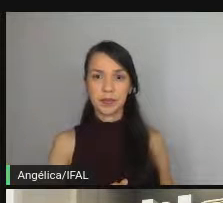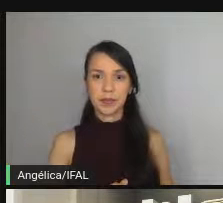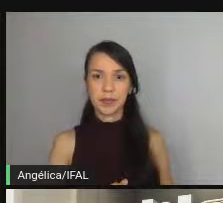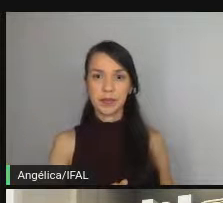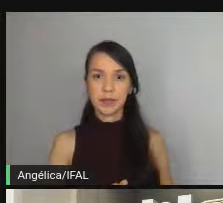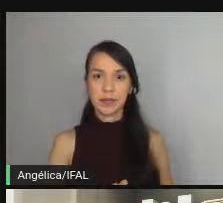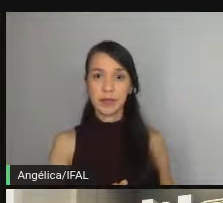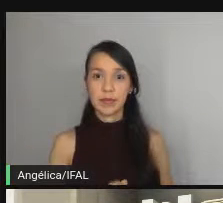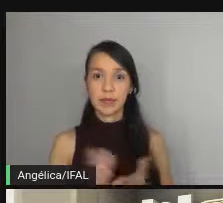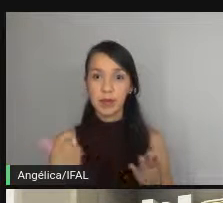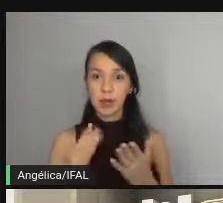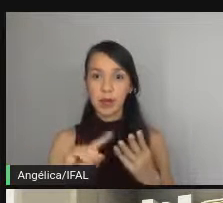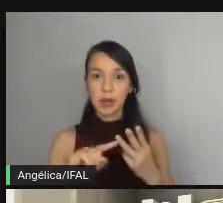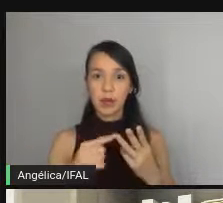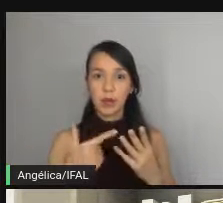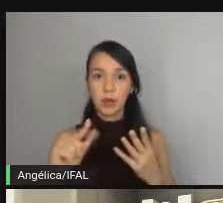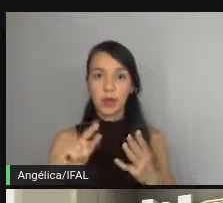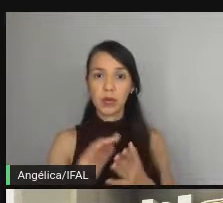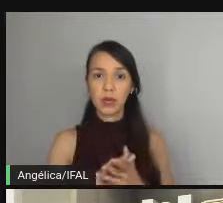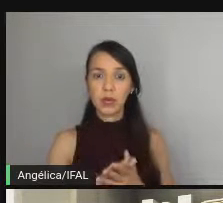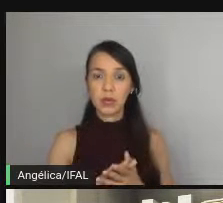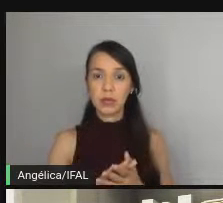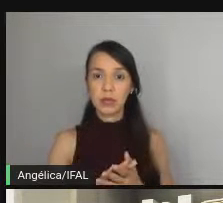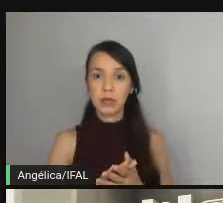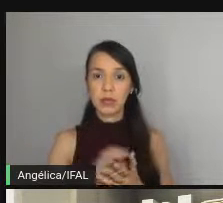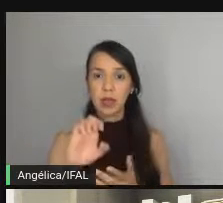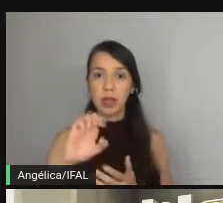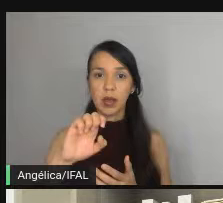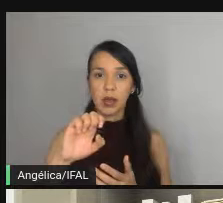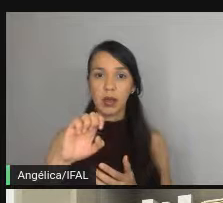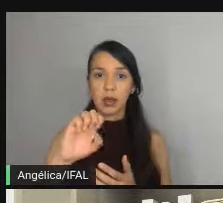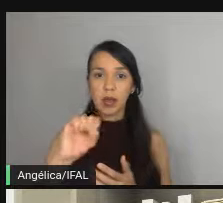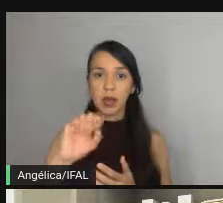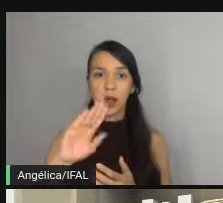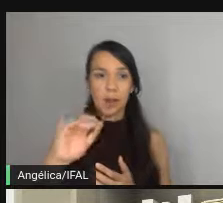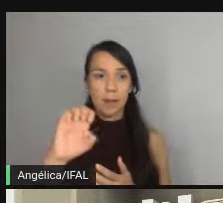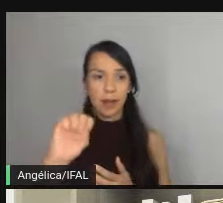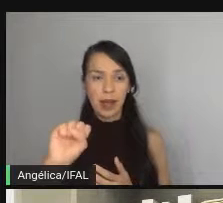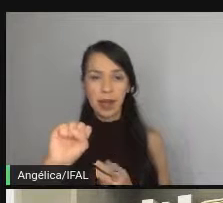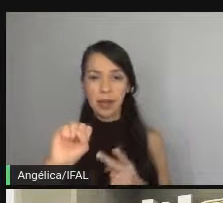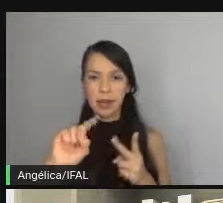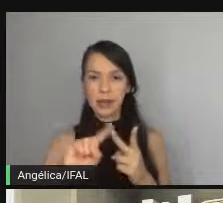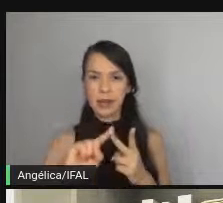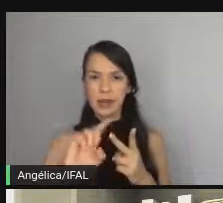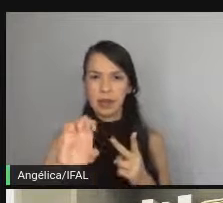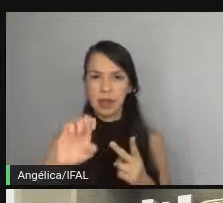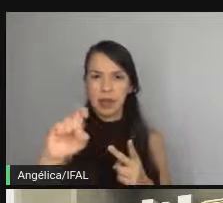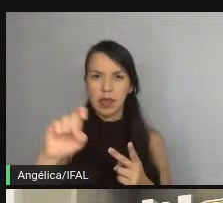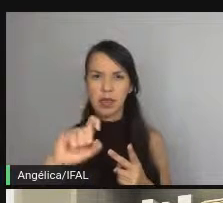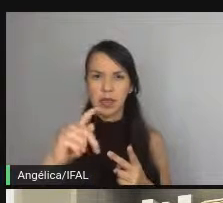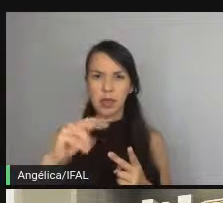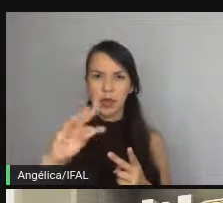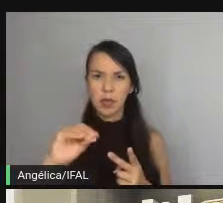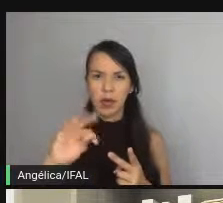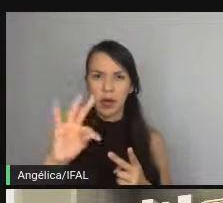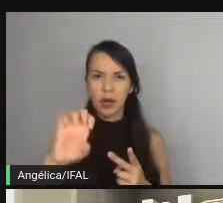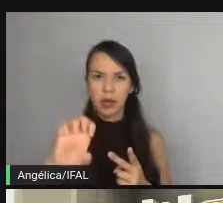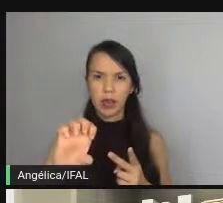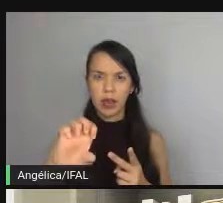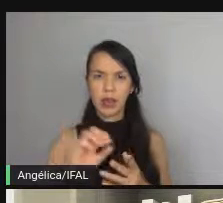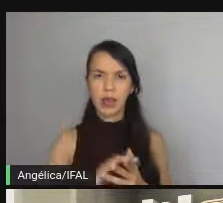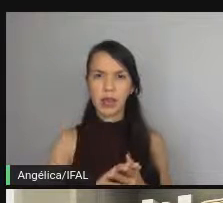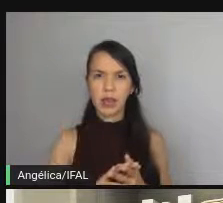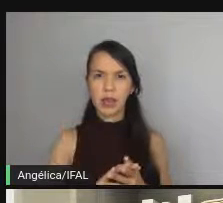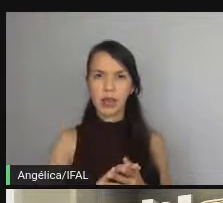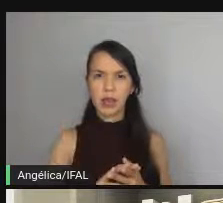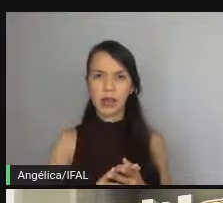agora o último né que é expoente base e e expoente